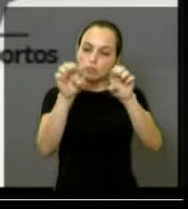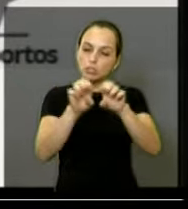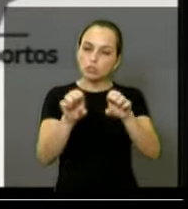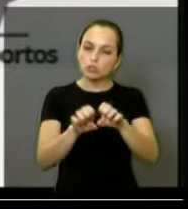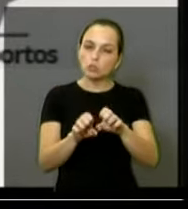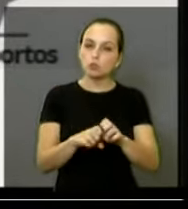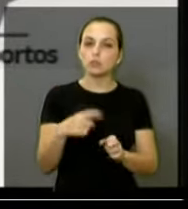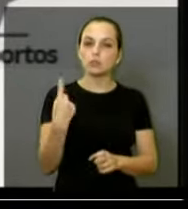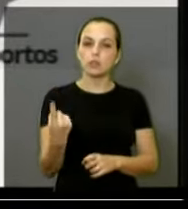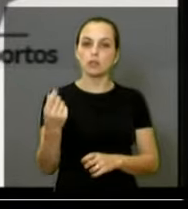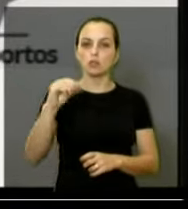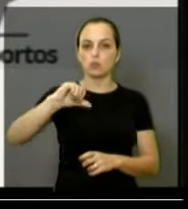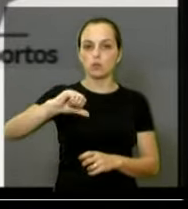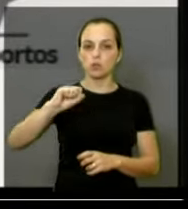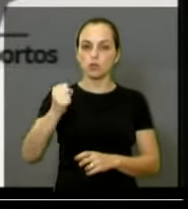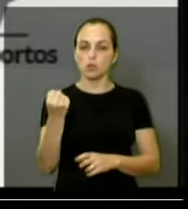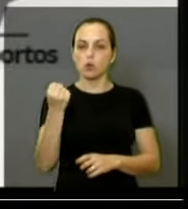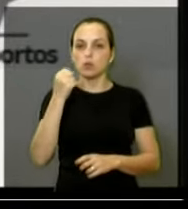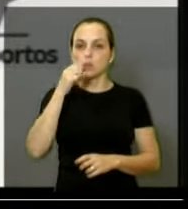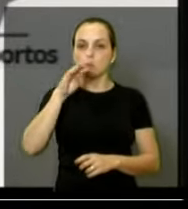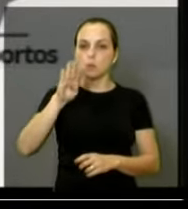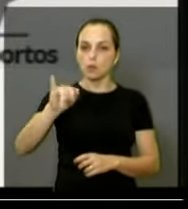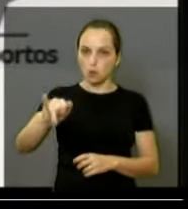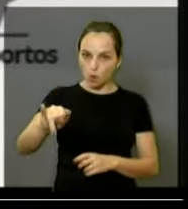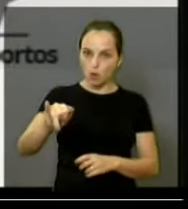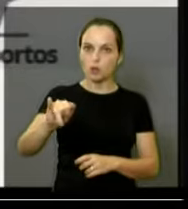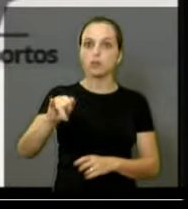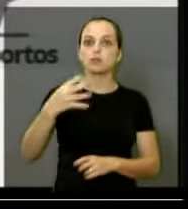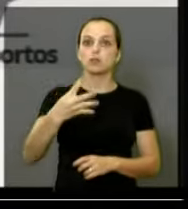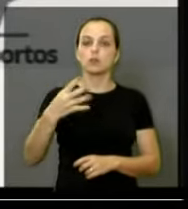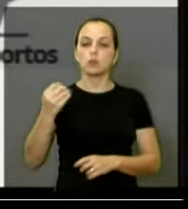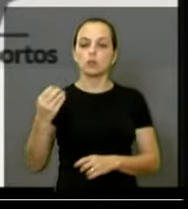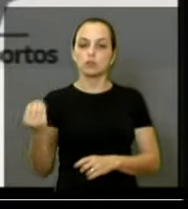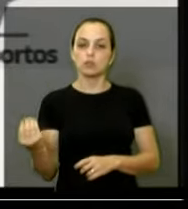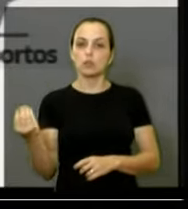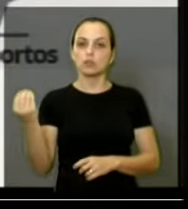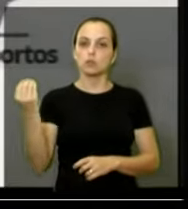R 198,4 bilhões.